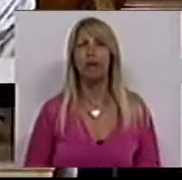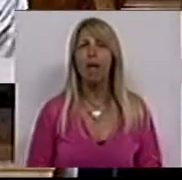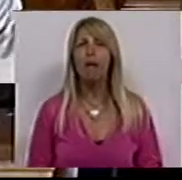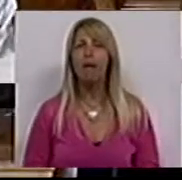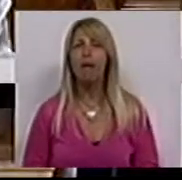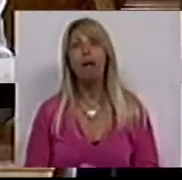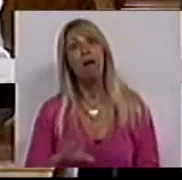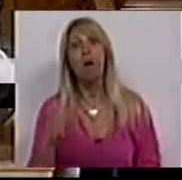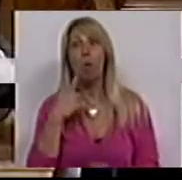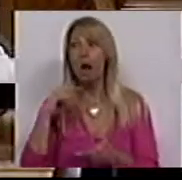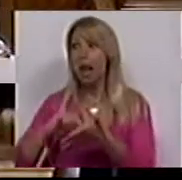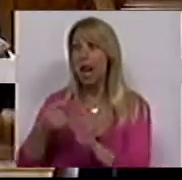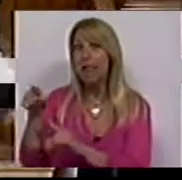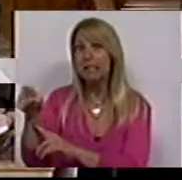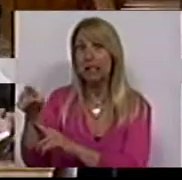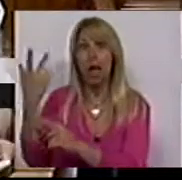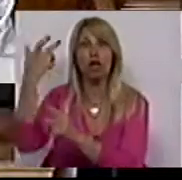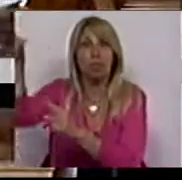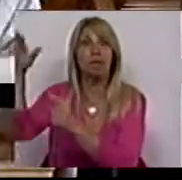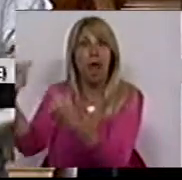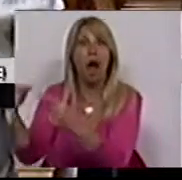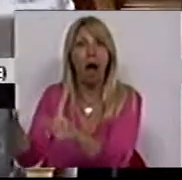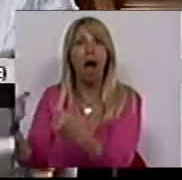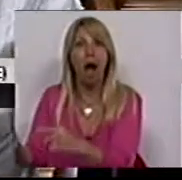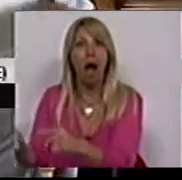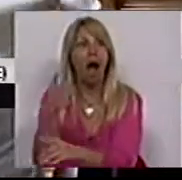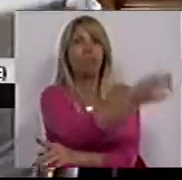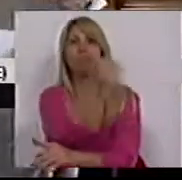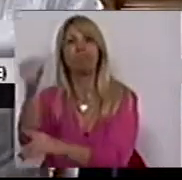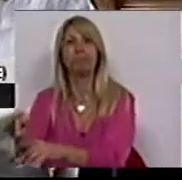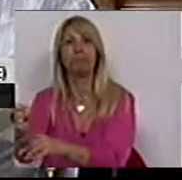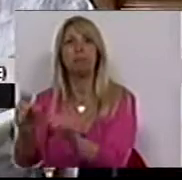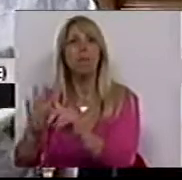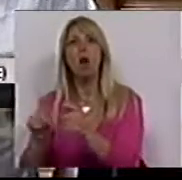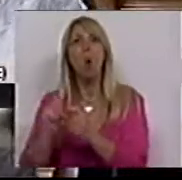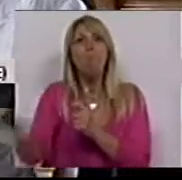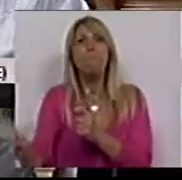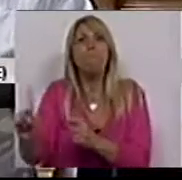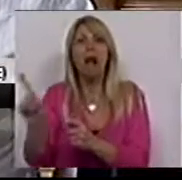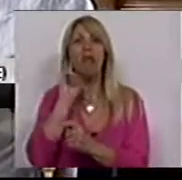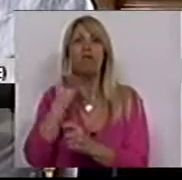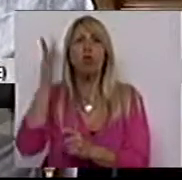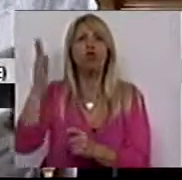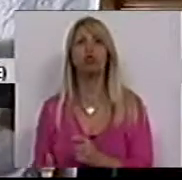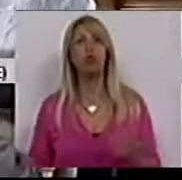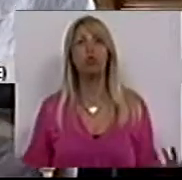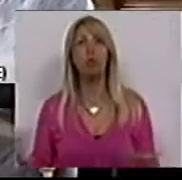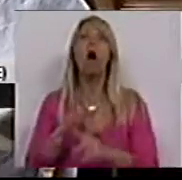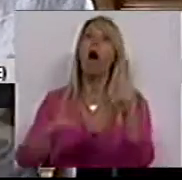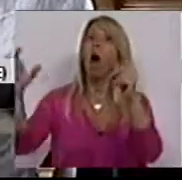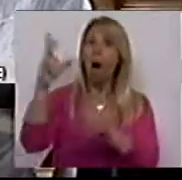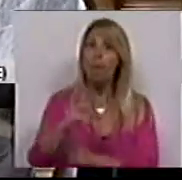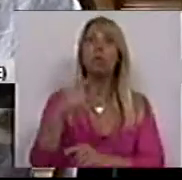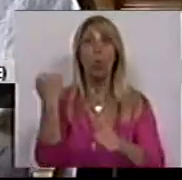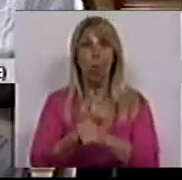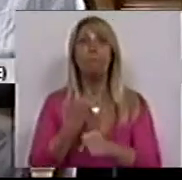para suprir necessidades permanentes sem lhes pagar o que é devido. Aumenta o emprego público, só que